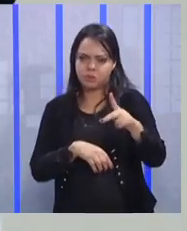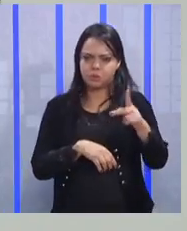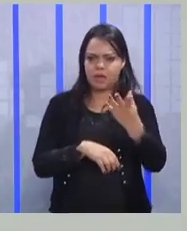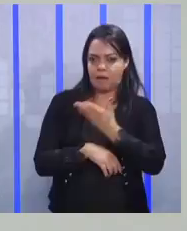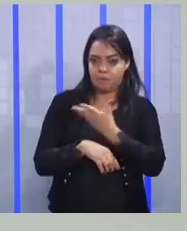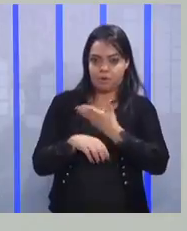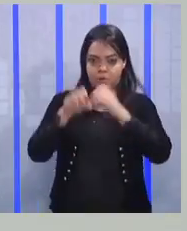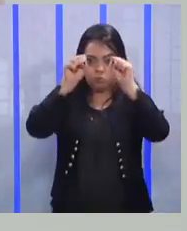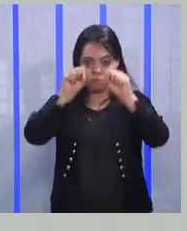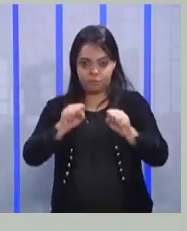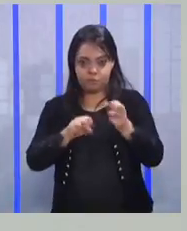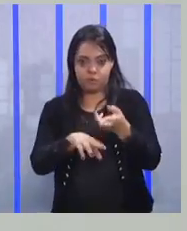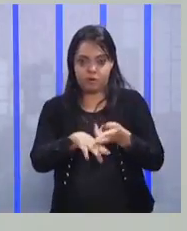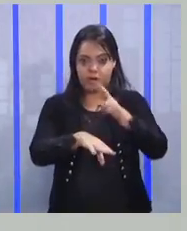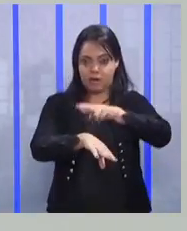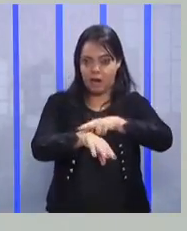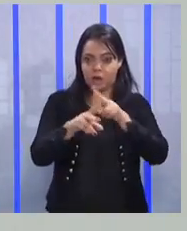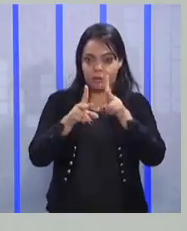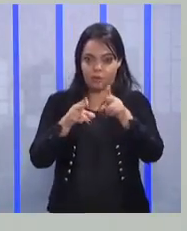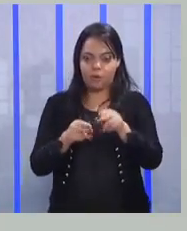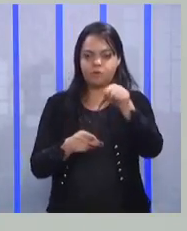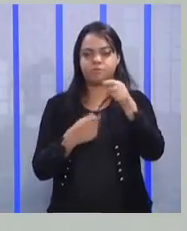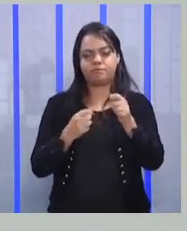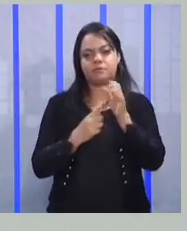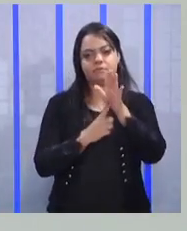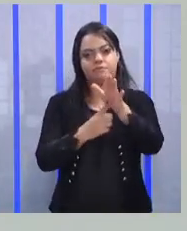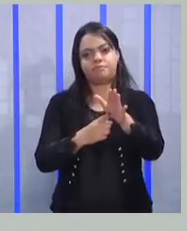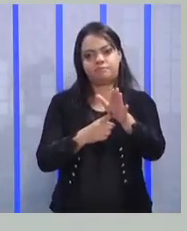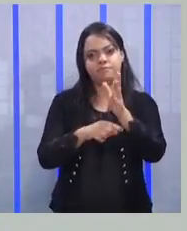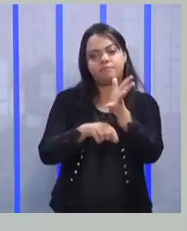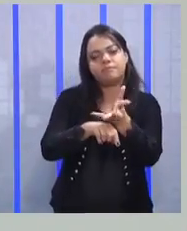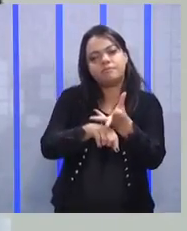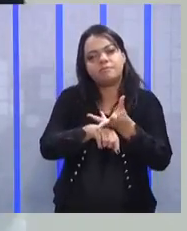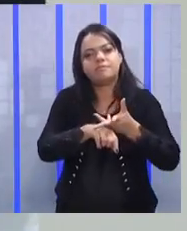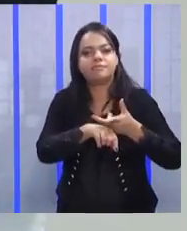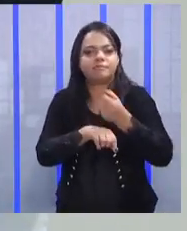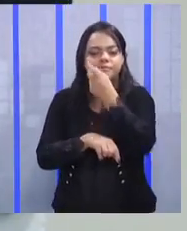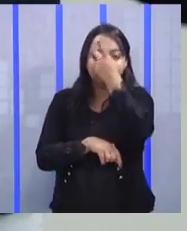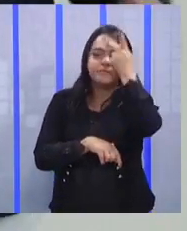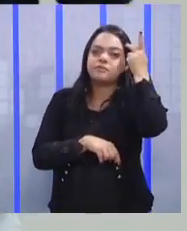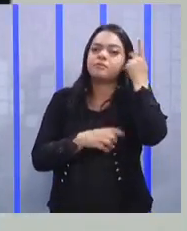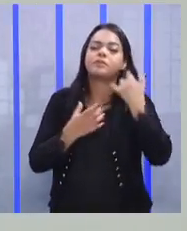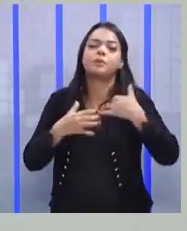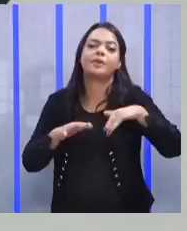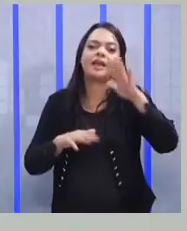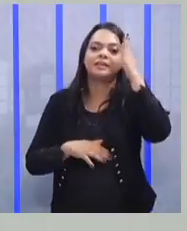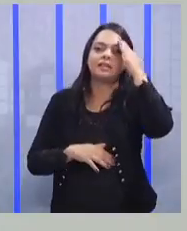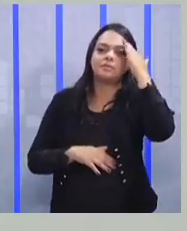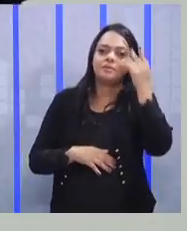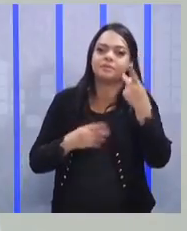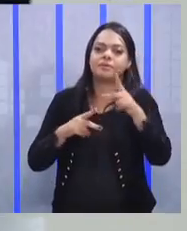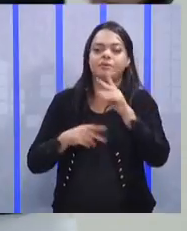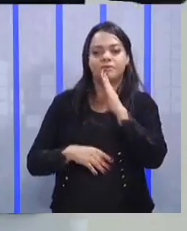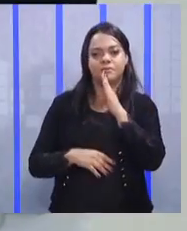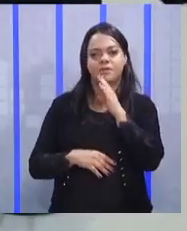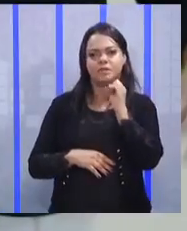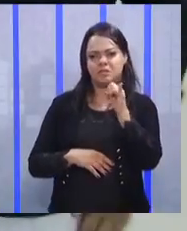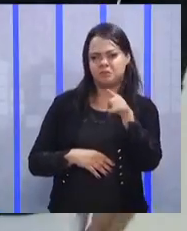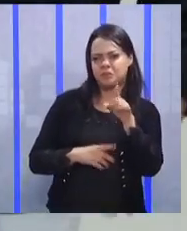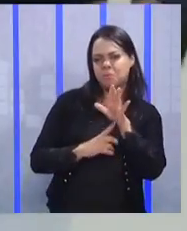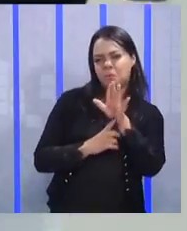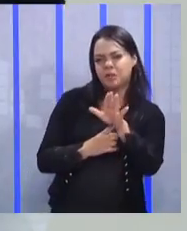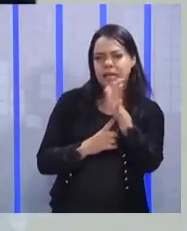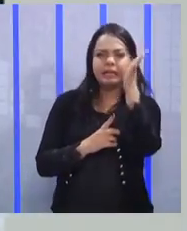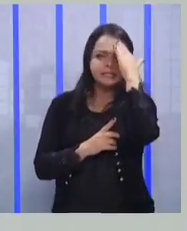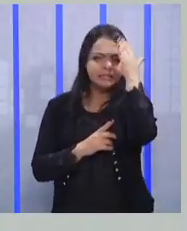gerentes e tal, foca em habilidade. Eles não querem saber do seu conhecimento. Se você falar que sabe demais das coisas, eles vão falar assim, olha